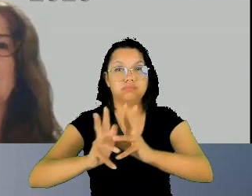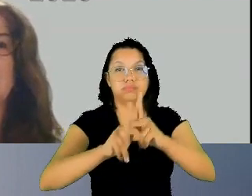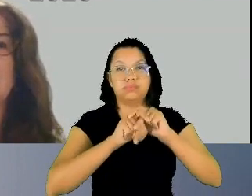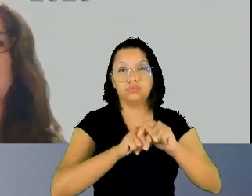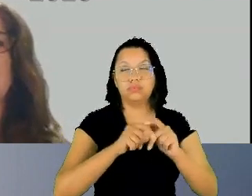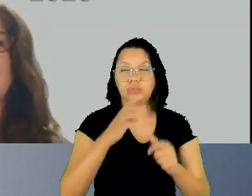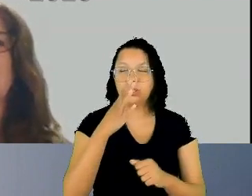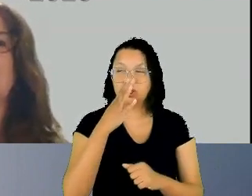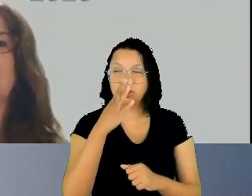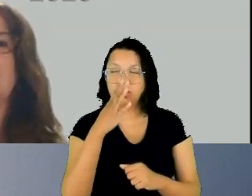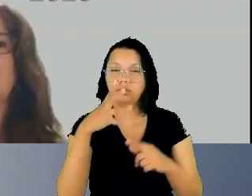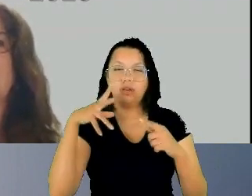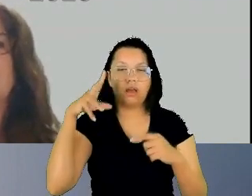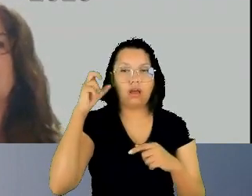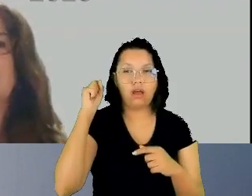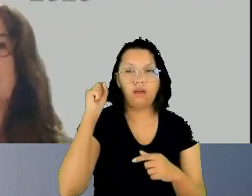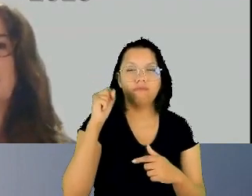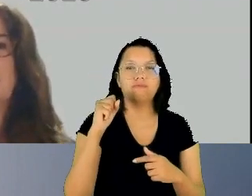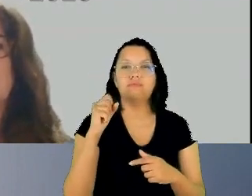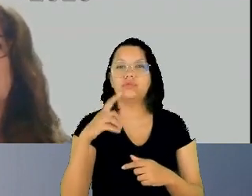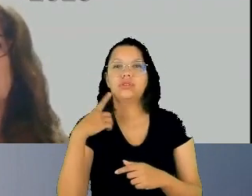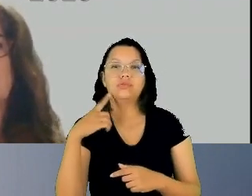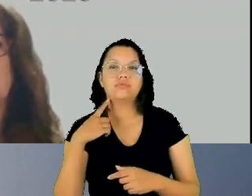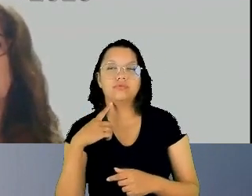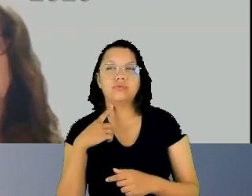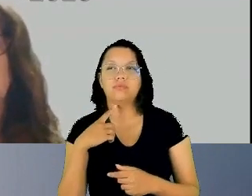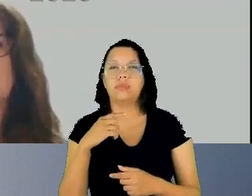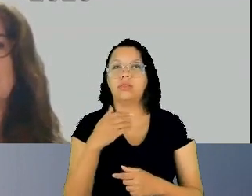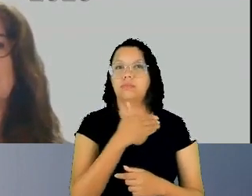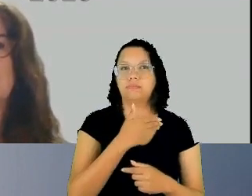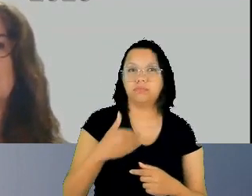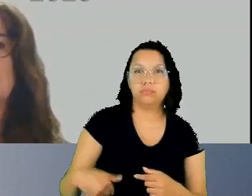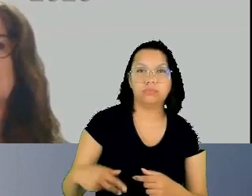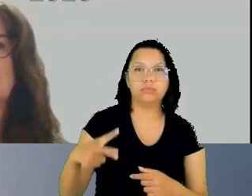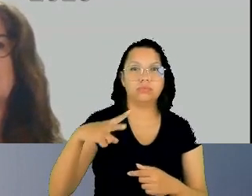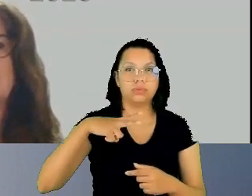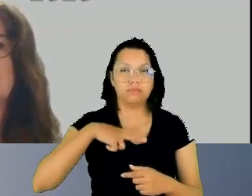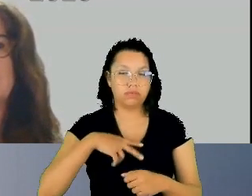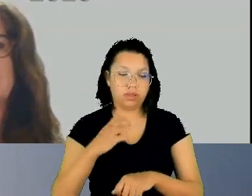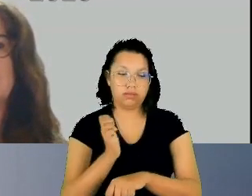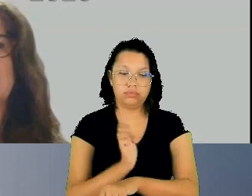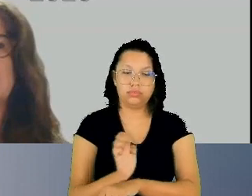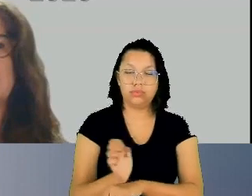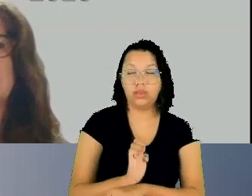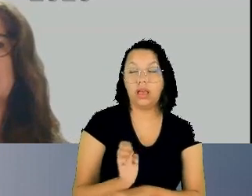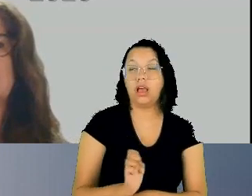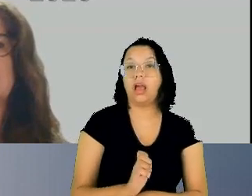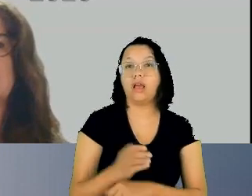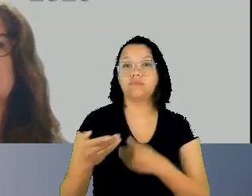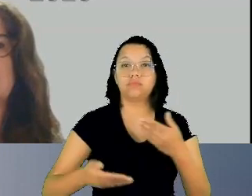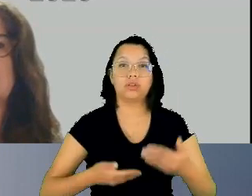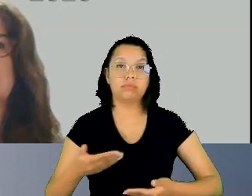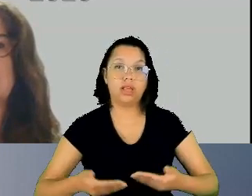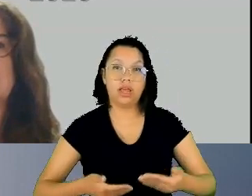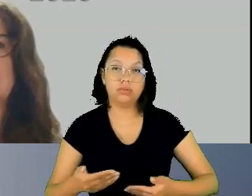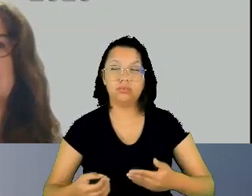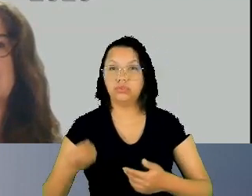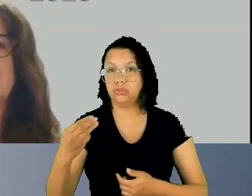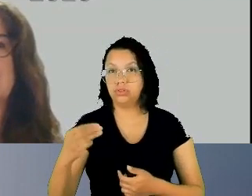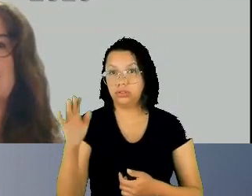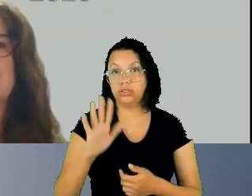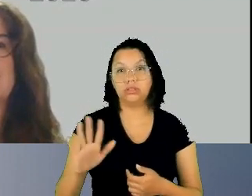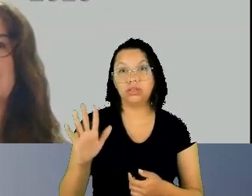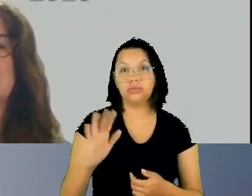públicos privados estagiários servidores quiçá algum ministro